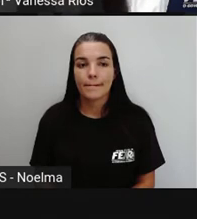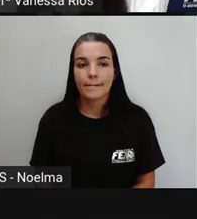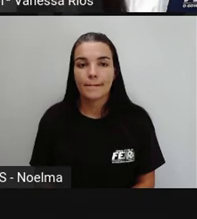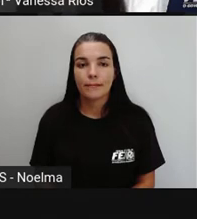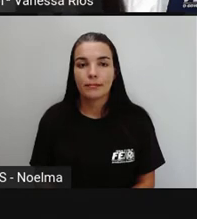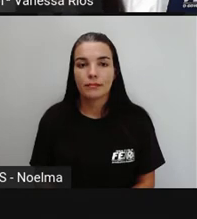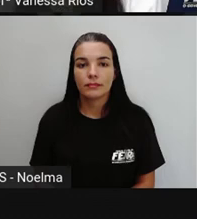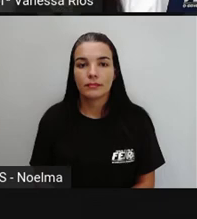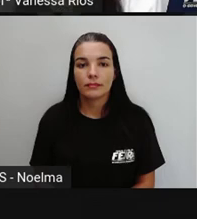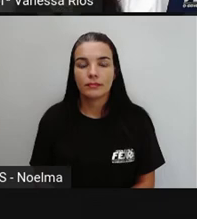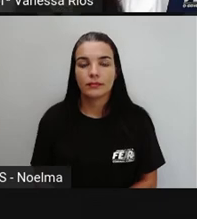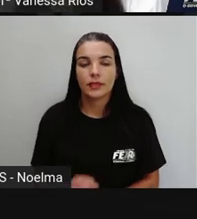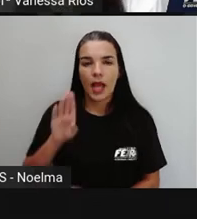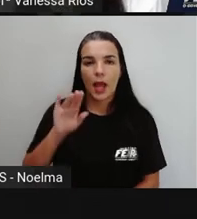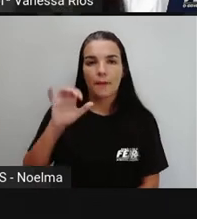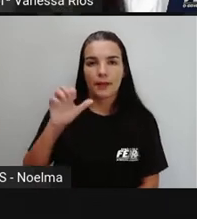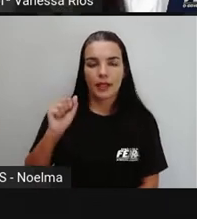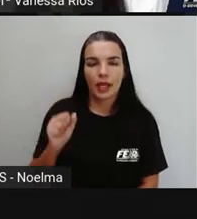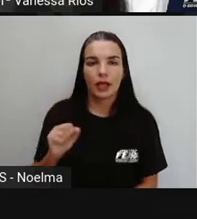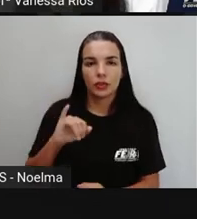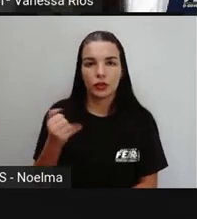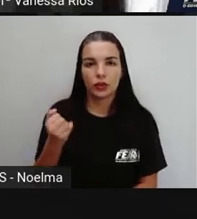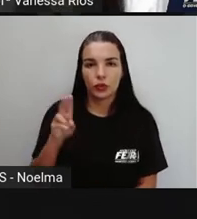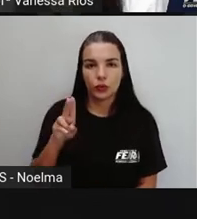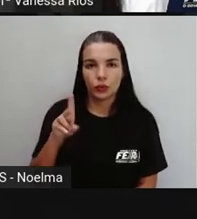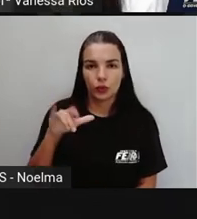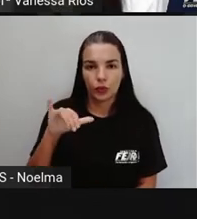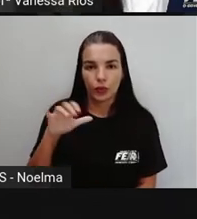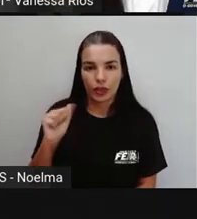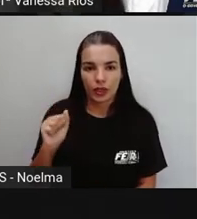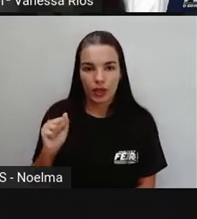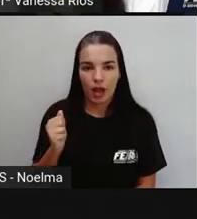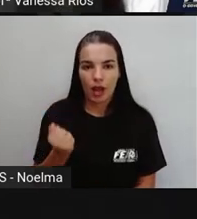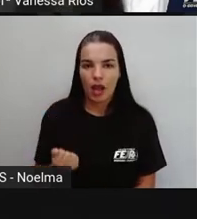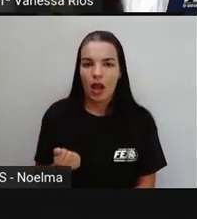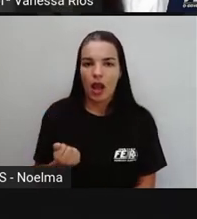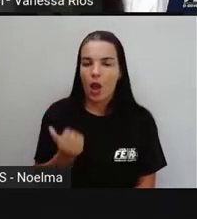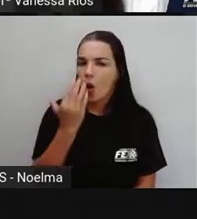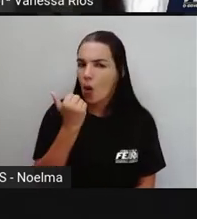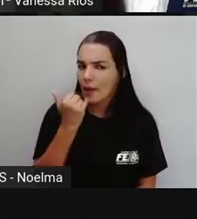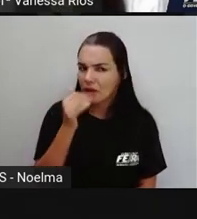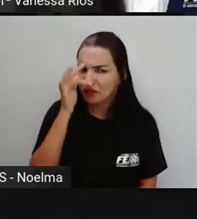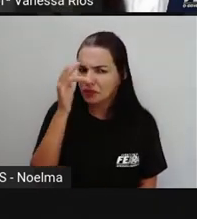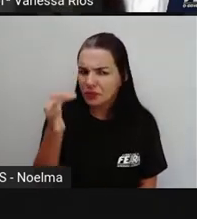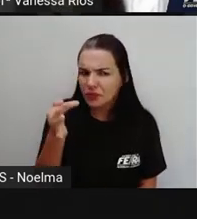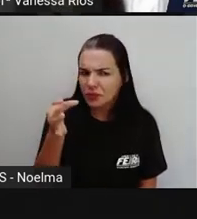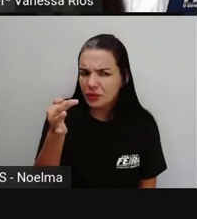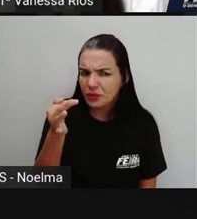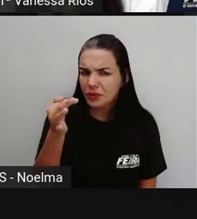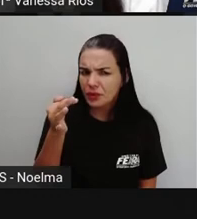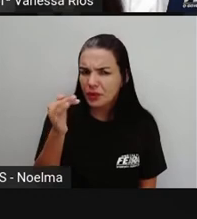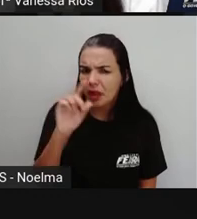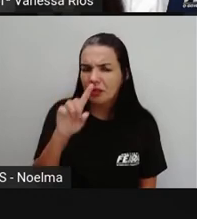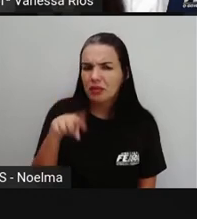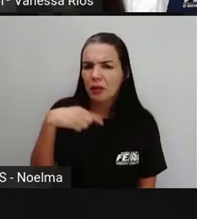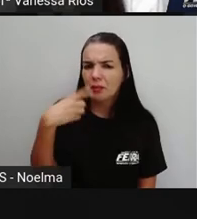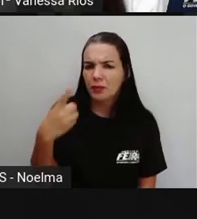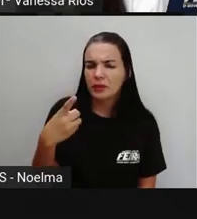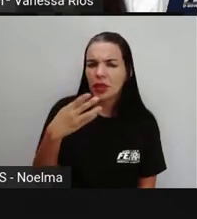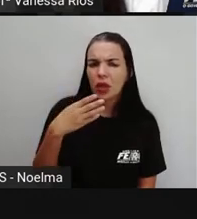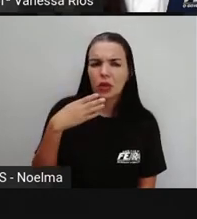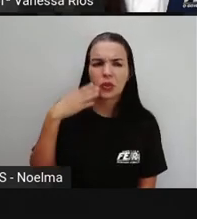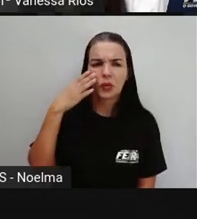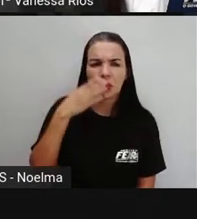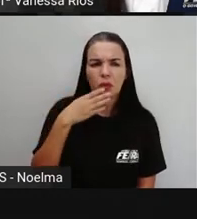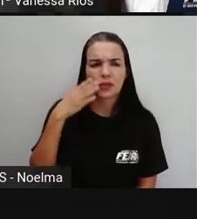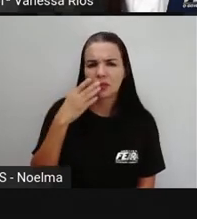Bia e Júlia comerão ou comeram, né? O salgado e depois o